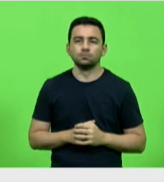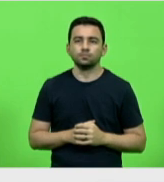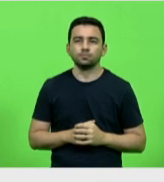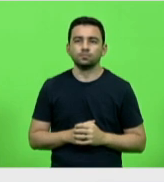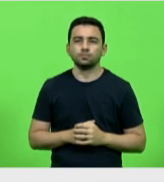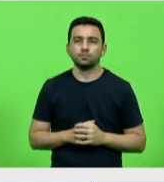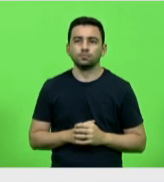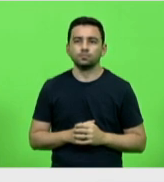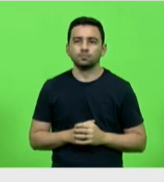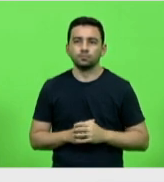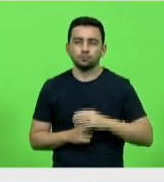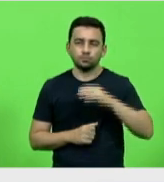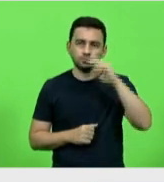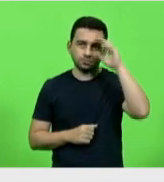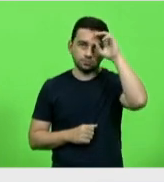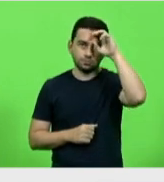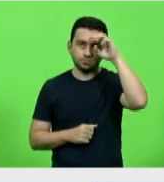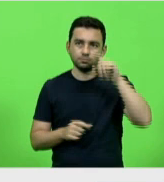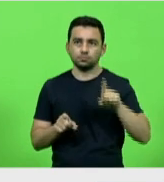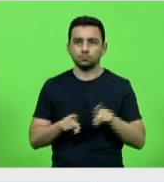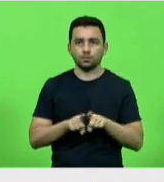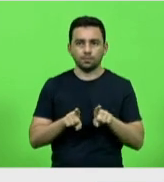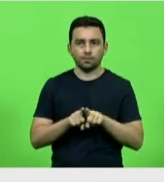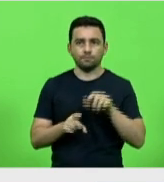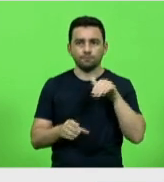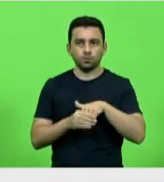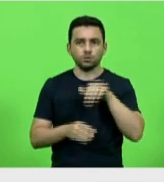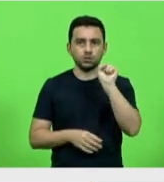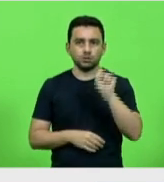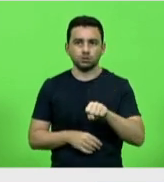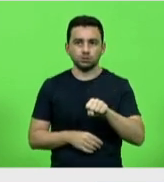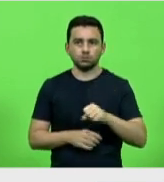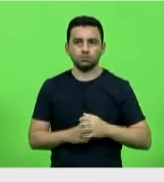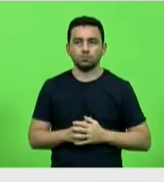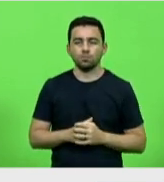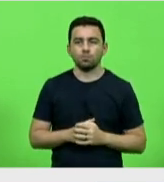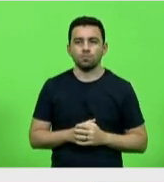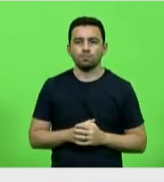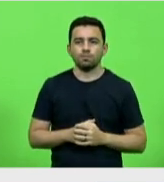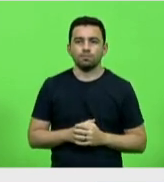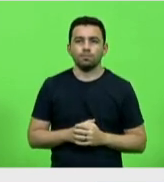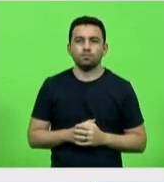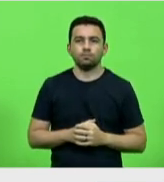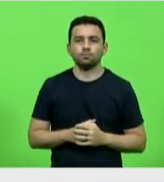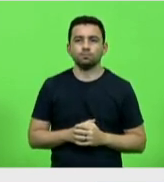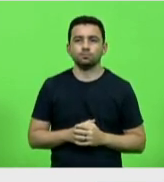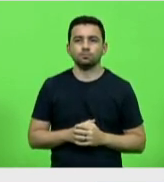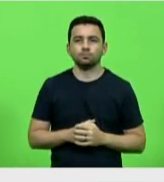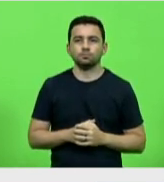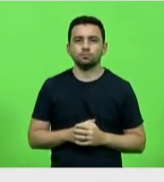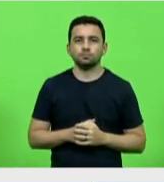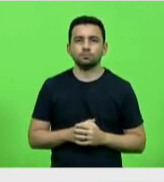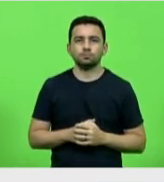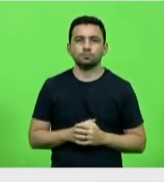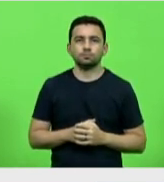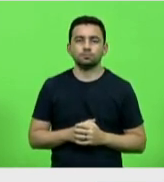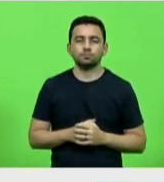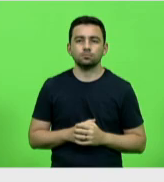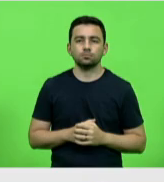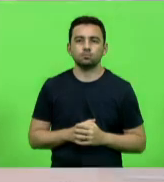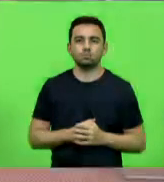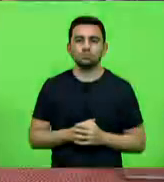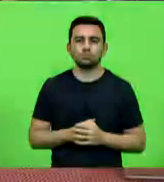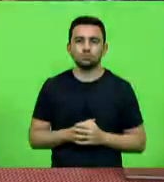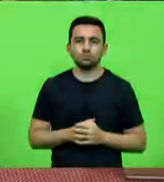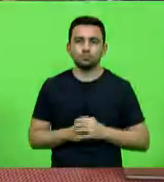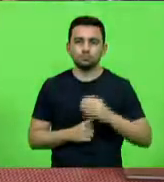Marcos Vieira. Voto sim, senhor presidente. Deputado Marcos Vieira vota sim, senhor presidente Como vota a deputada